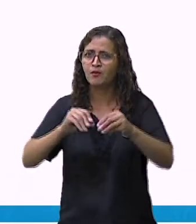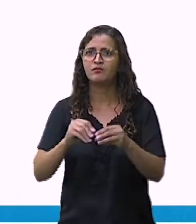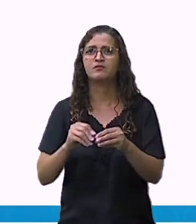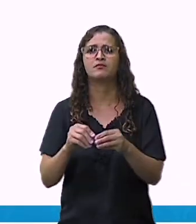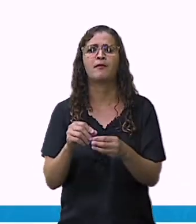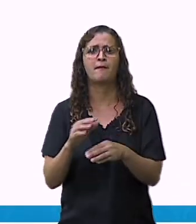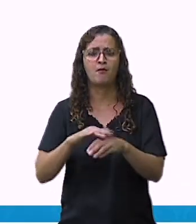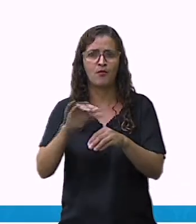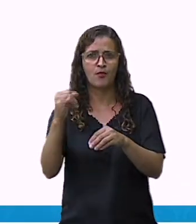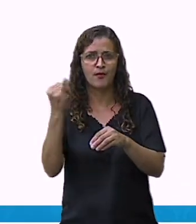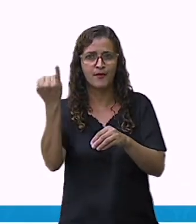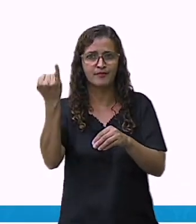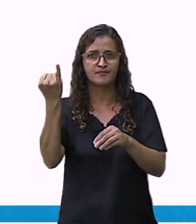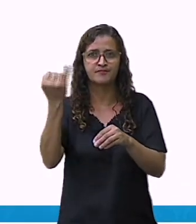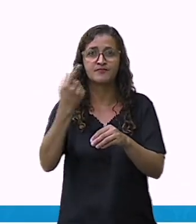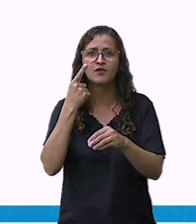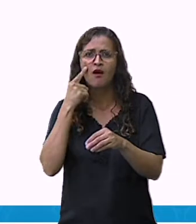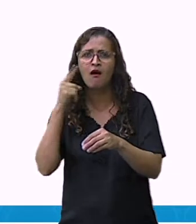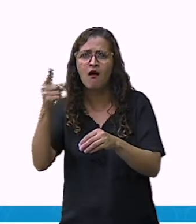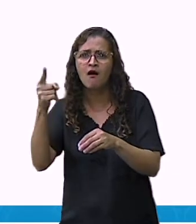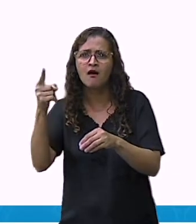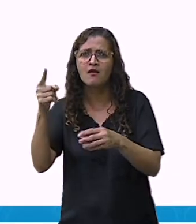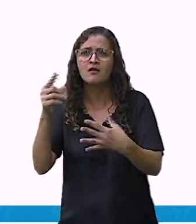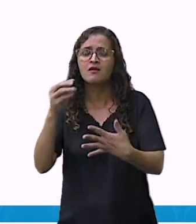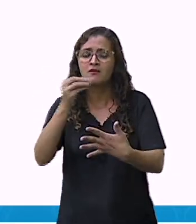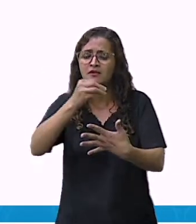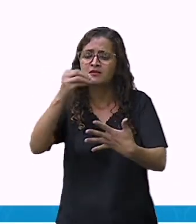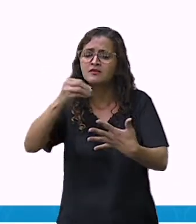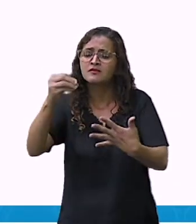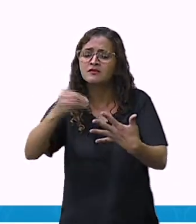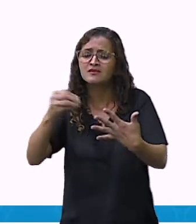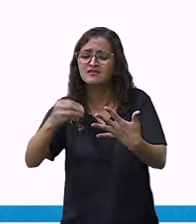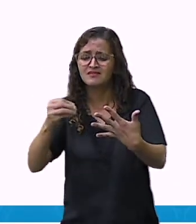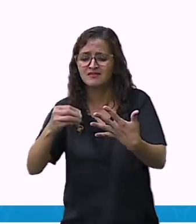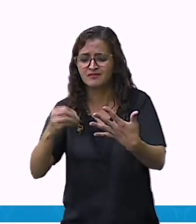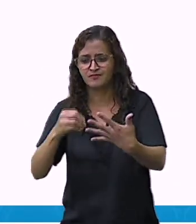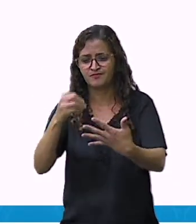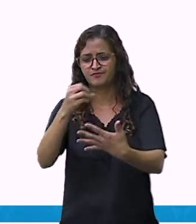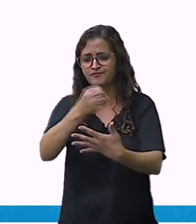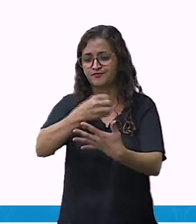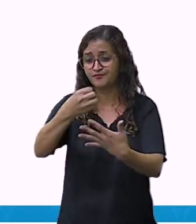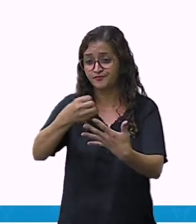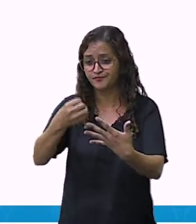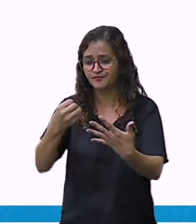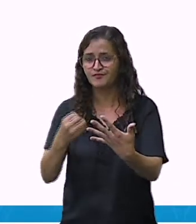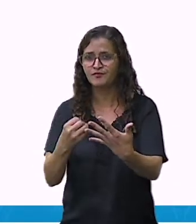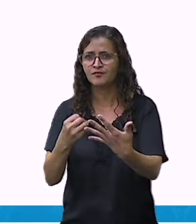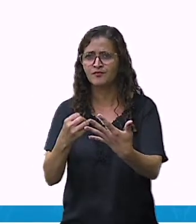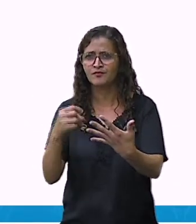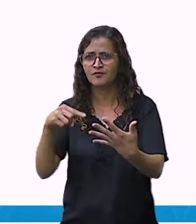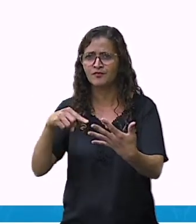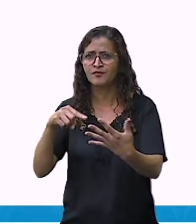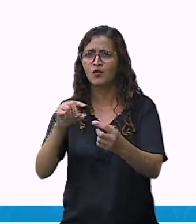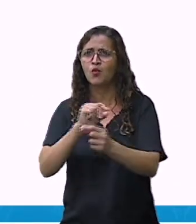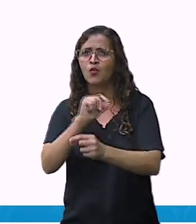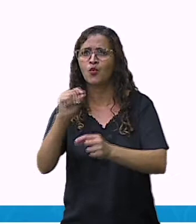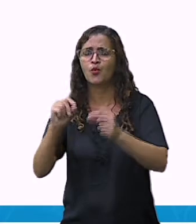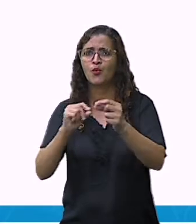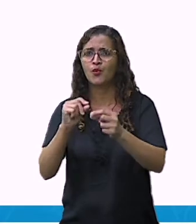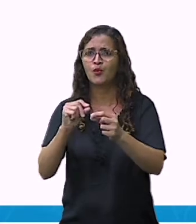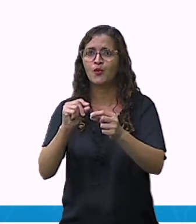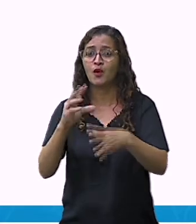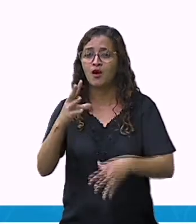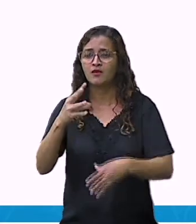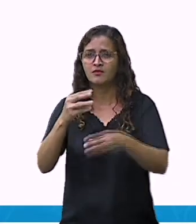Então, vamos ver aqui. A cadeia alimentar, ela é composta por